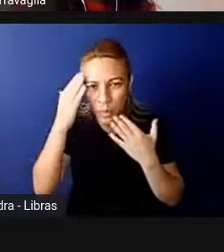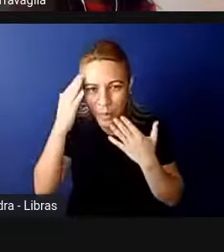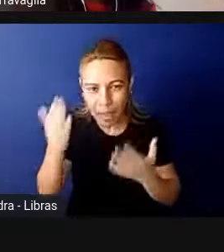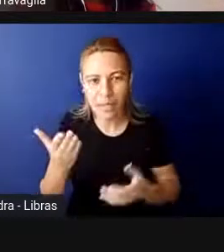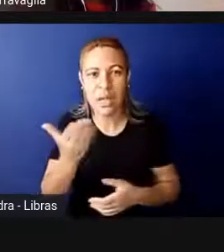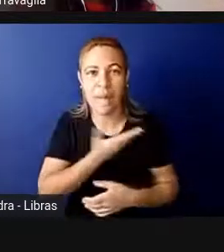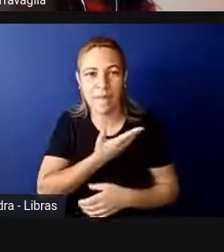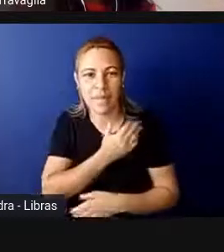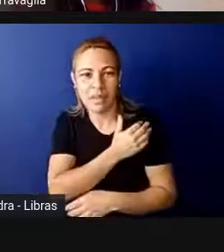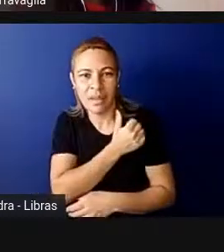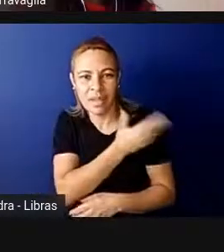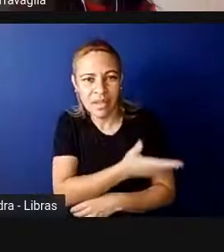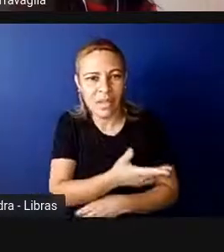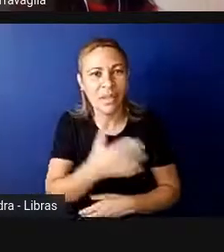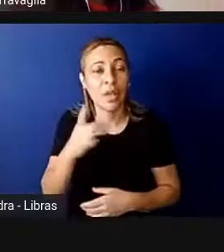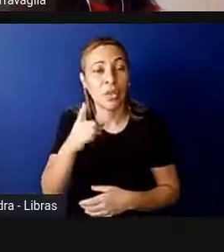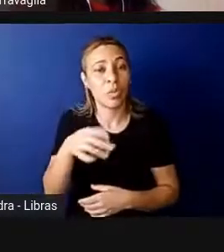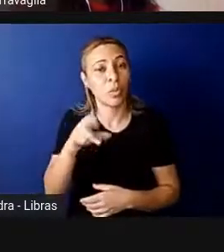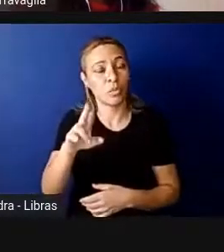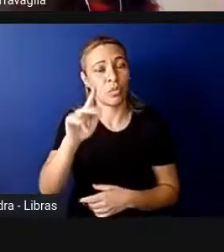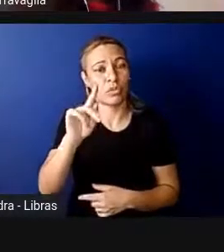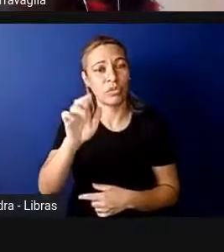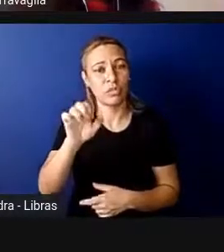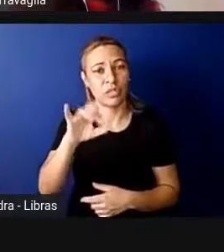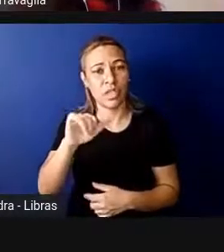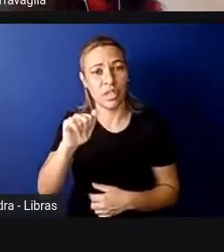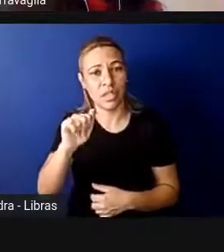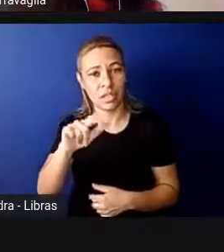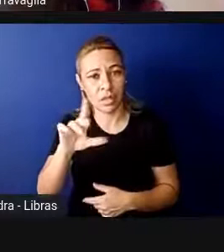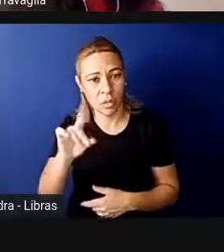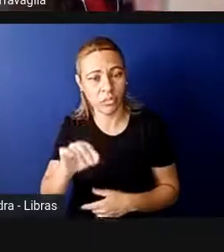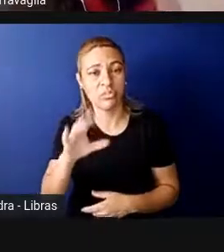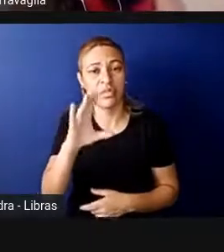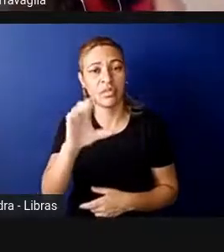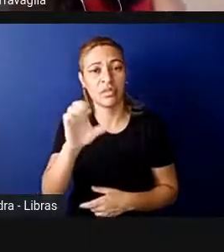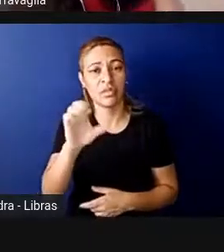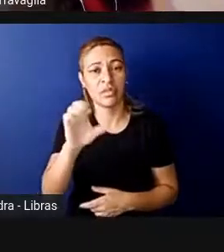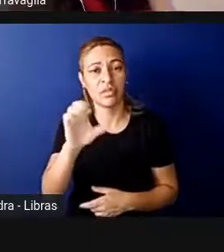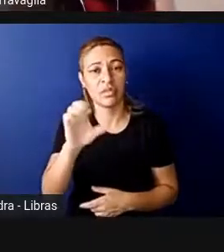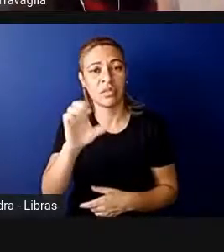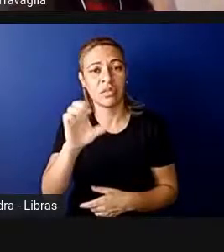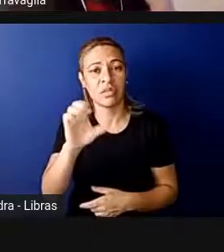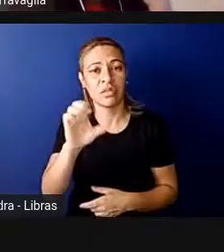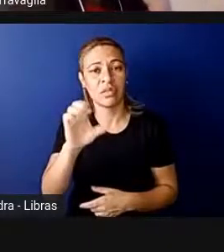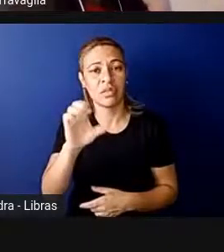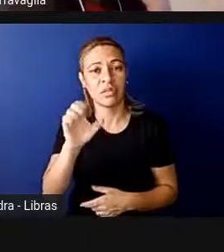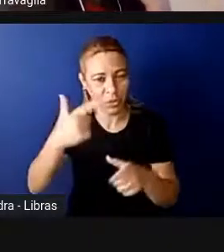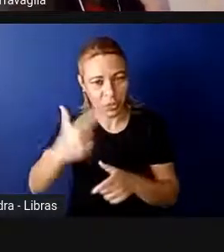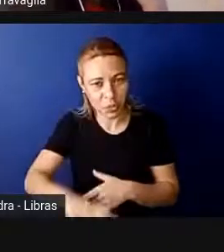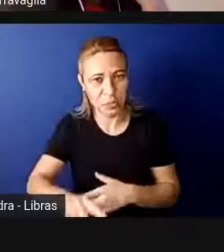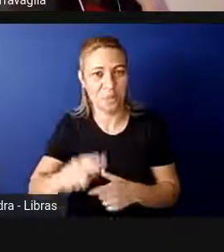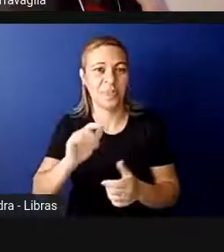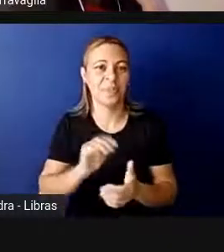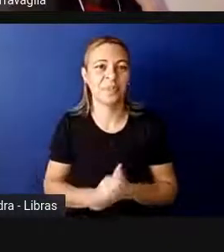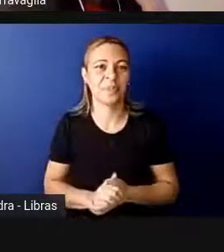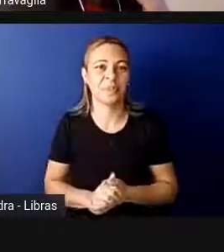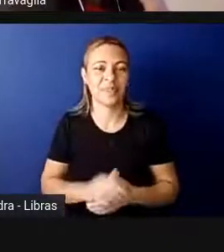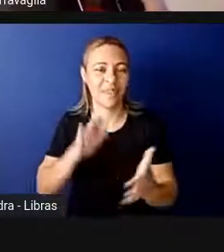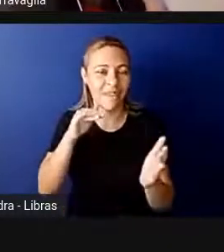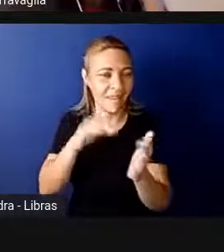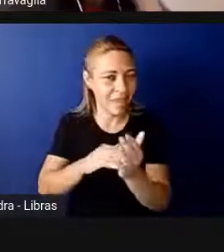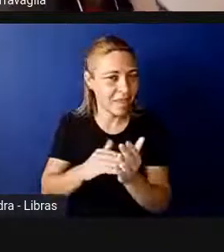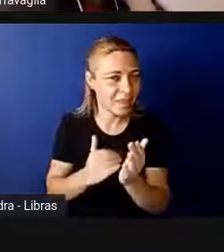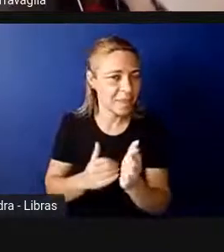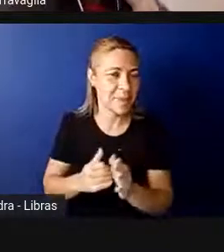ao doutor Geraldo, ao Cefó, e eu espero voltar aqui numa outra oportunidade. Até mais e com licença, me perdoem,